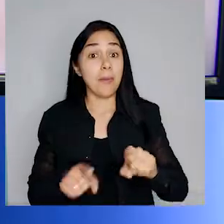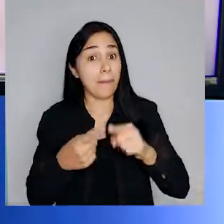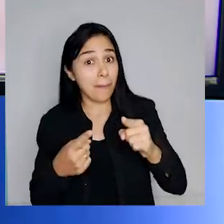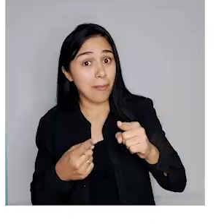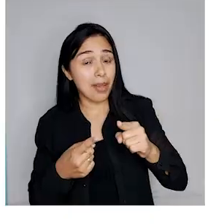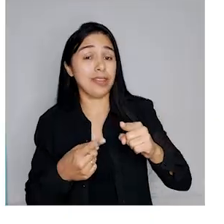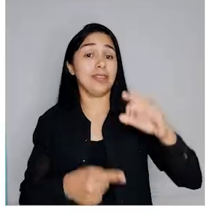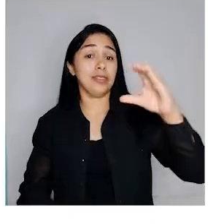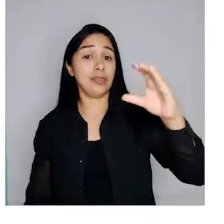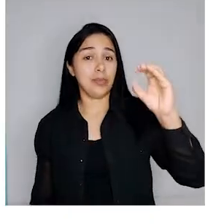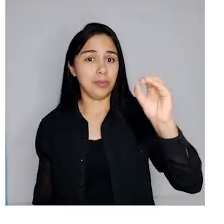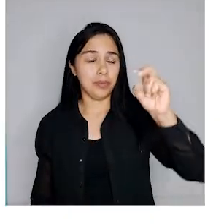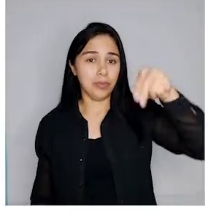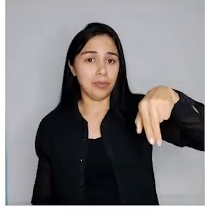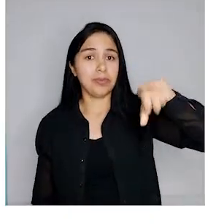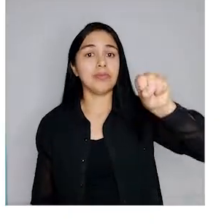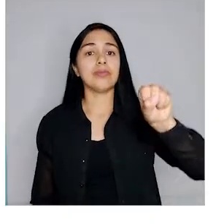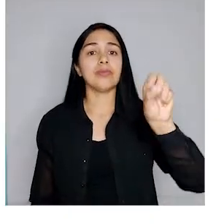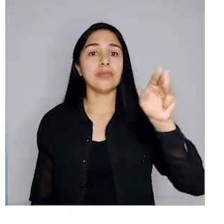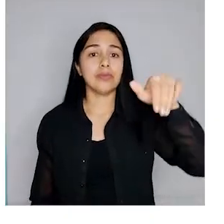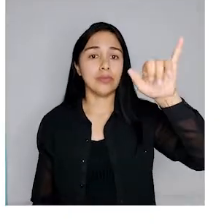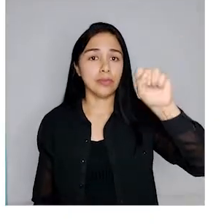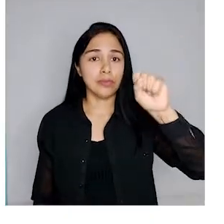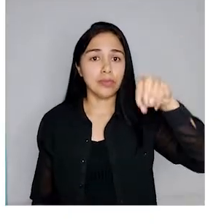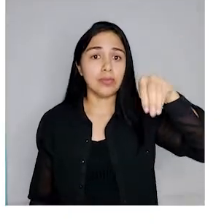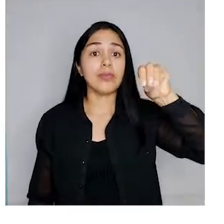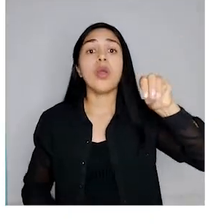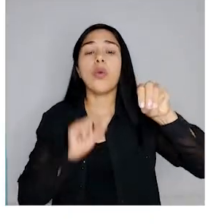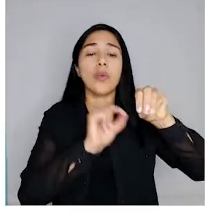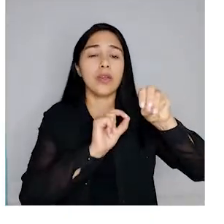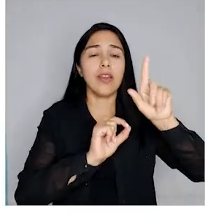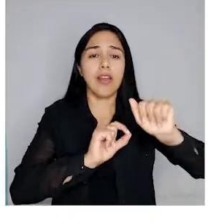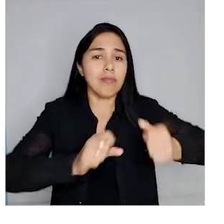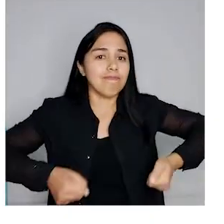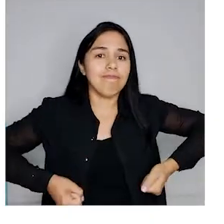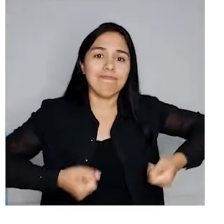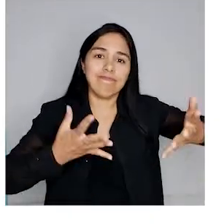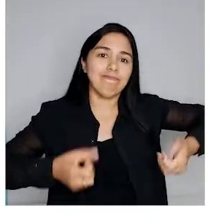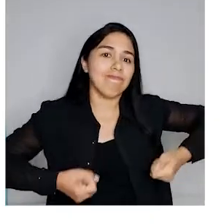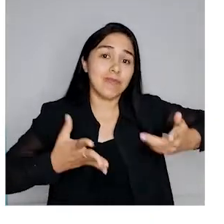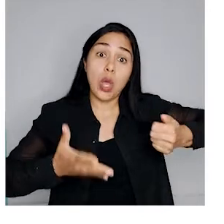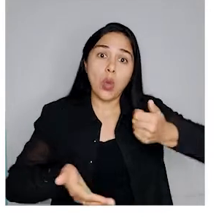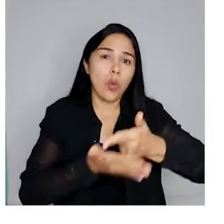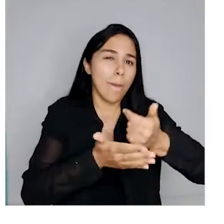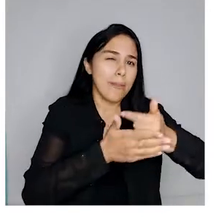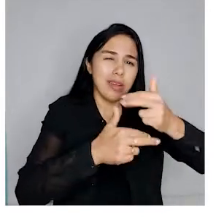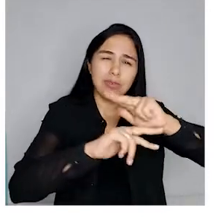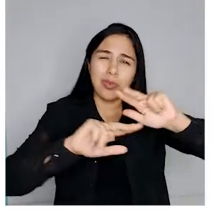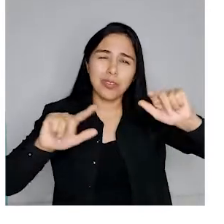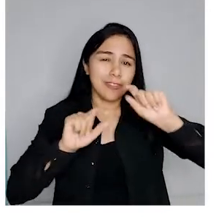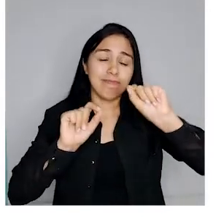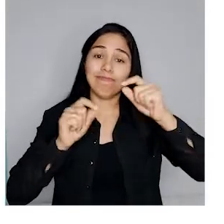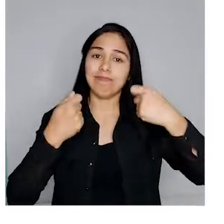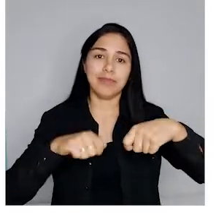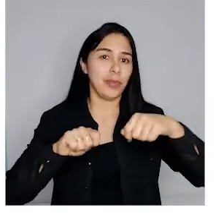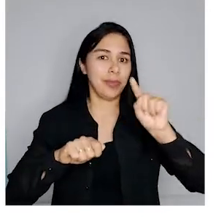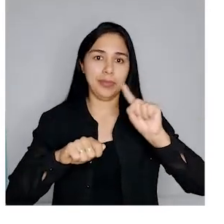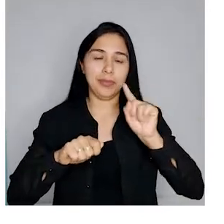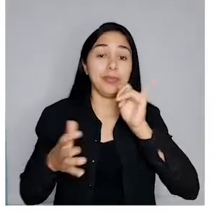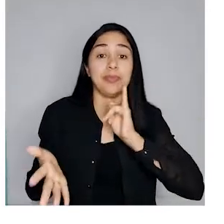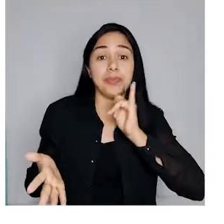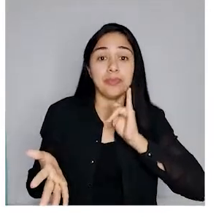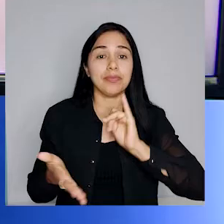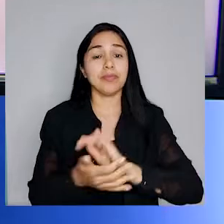Já o consumismo indica que o ato de realizar a compra está relacionado ao gasto em produtos sem utilidades imediatas,